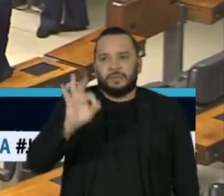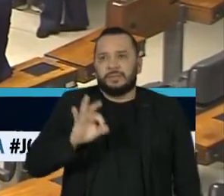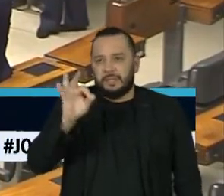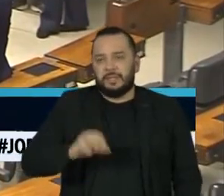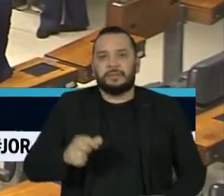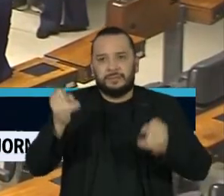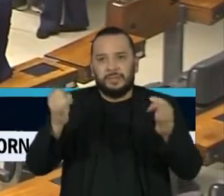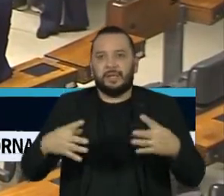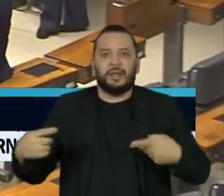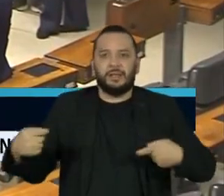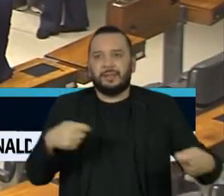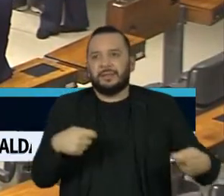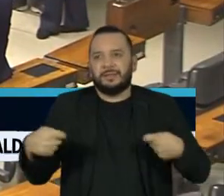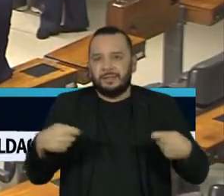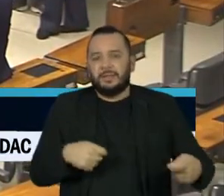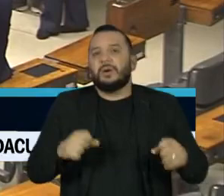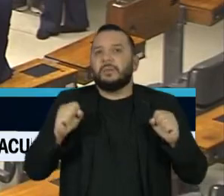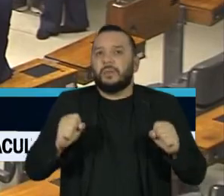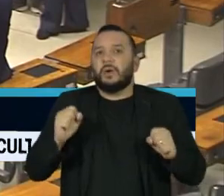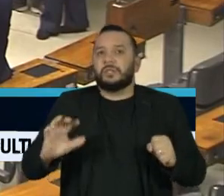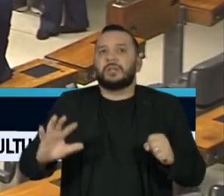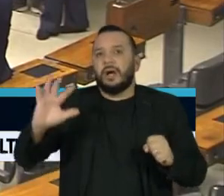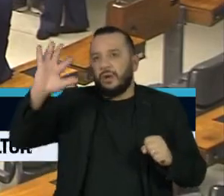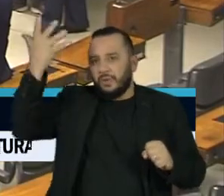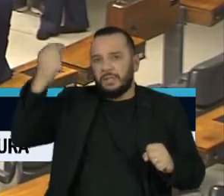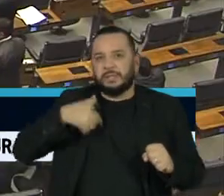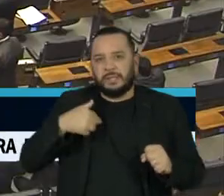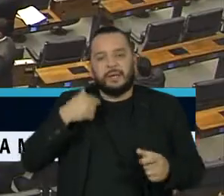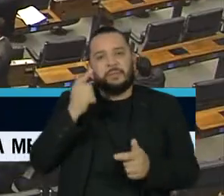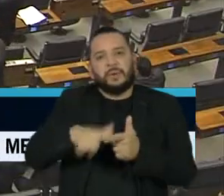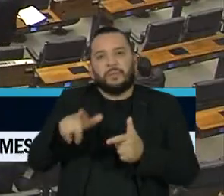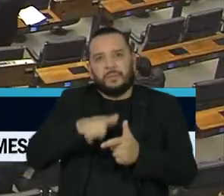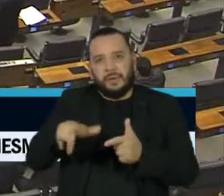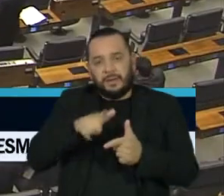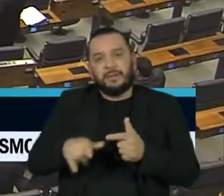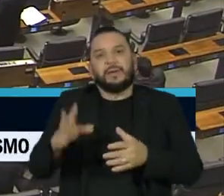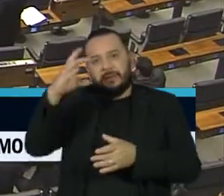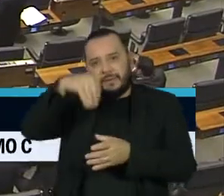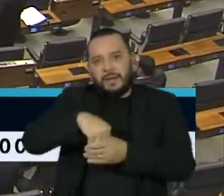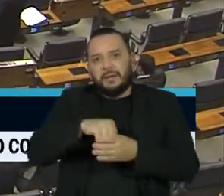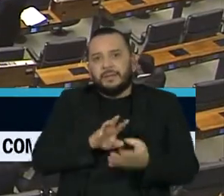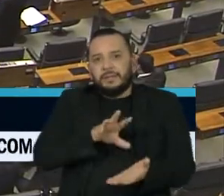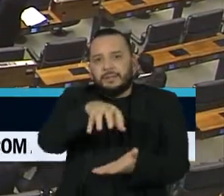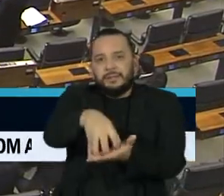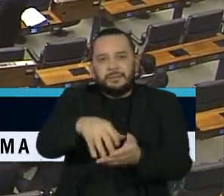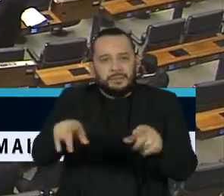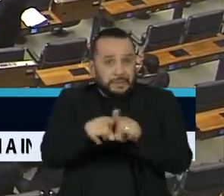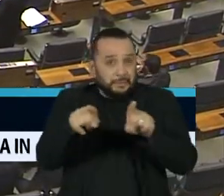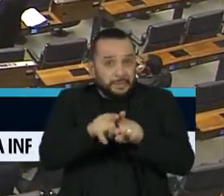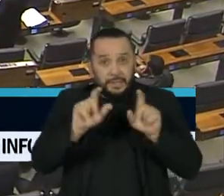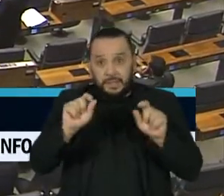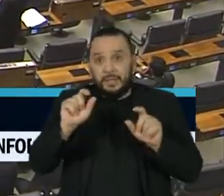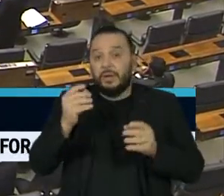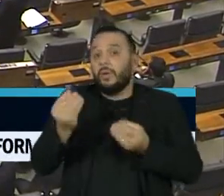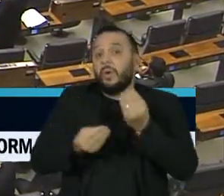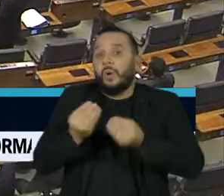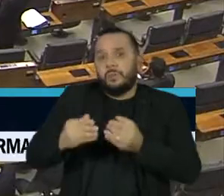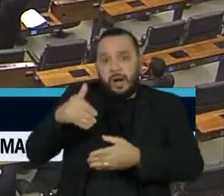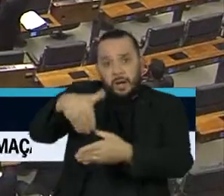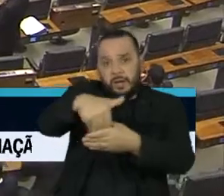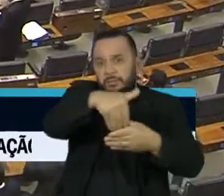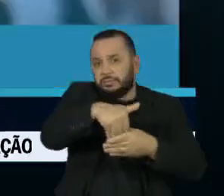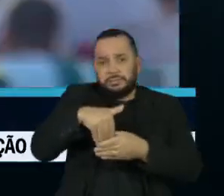tensão pode se desdobrar em alguma ruptura institucional. Mais de 15% avaliam que o pleito irá acontecer